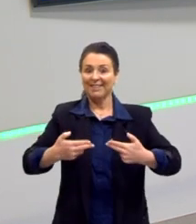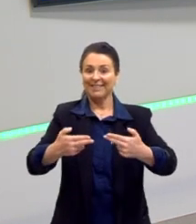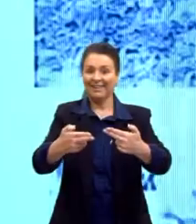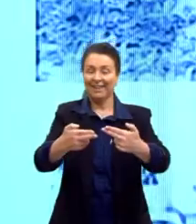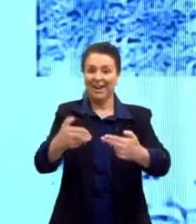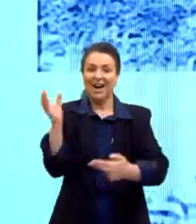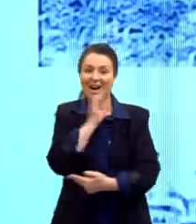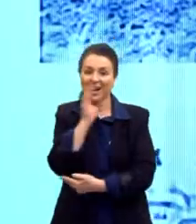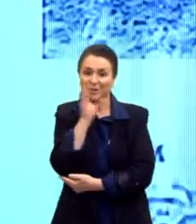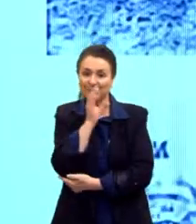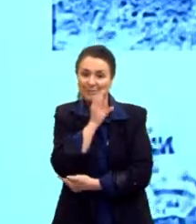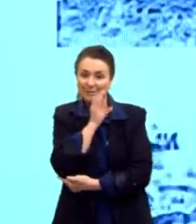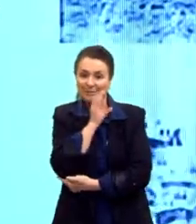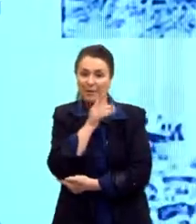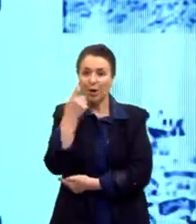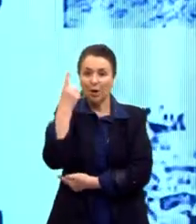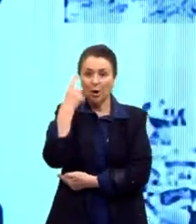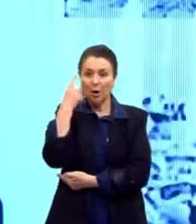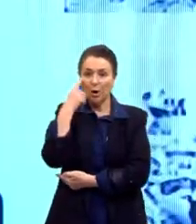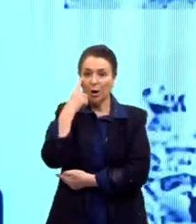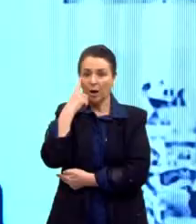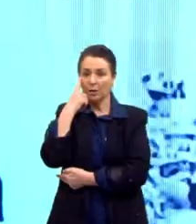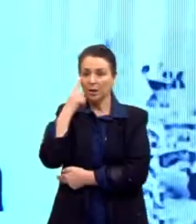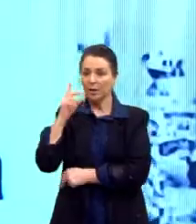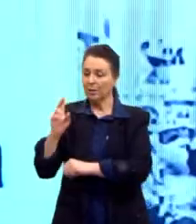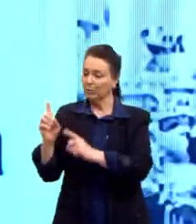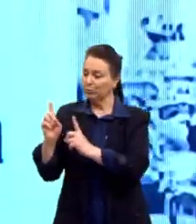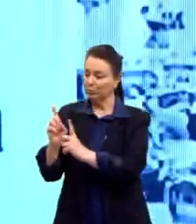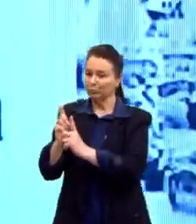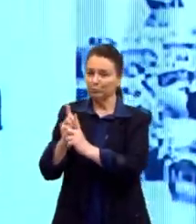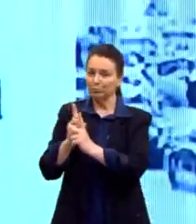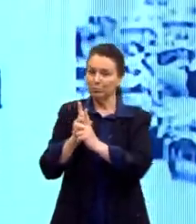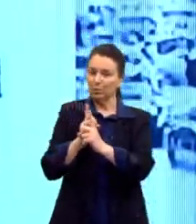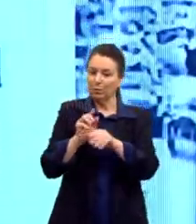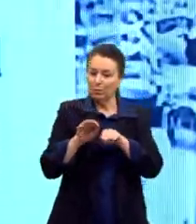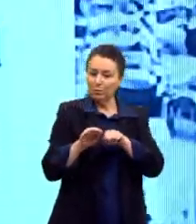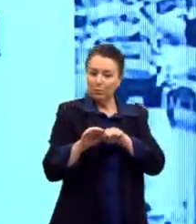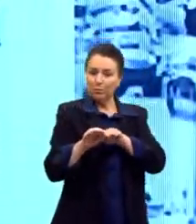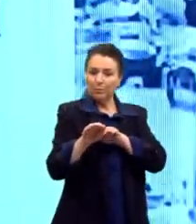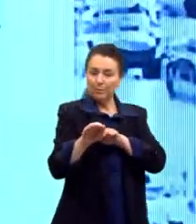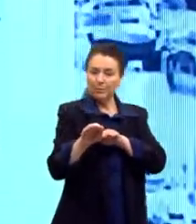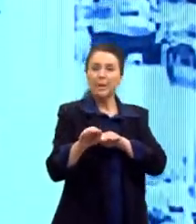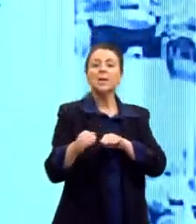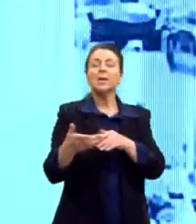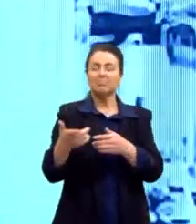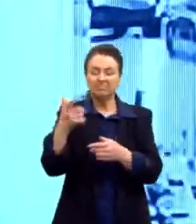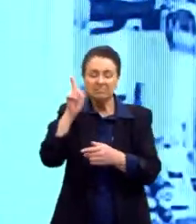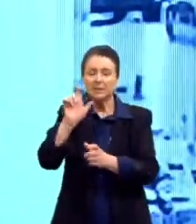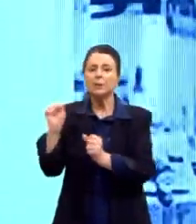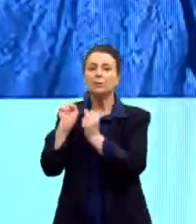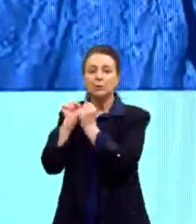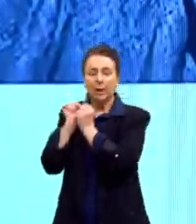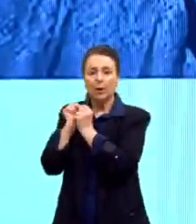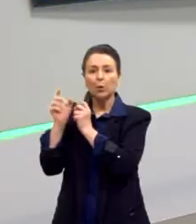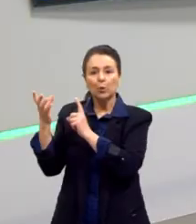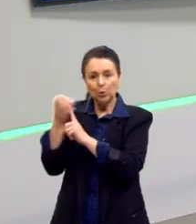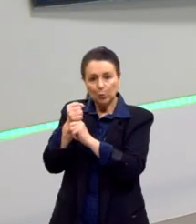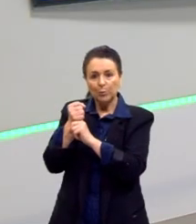tropas, né, agorizadas aqui atrás, indo garantir o domínio aí dessa conquista militar.